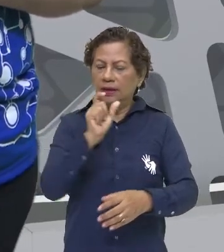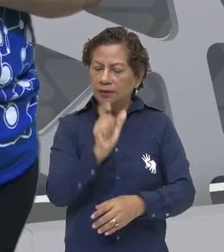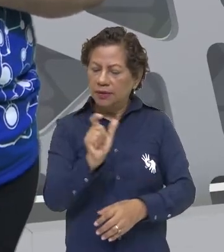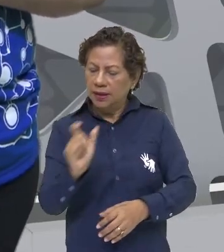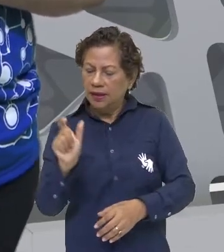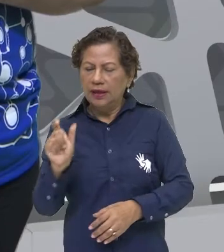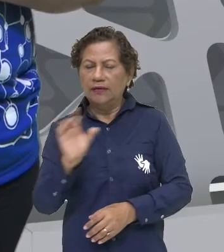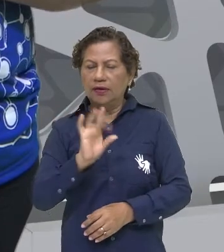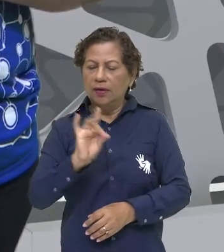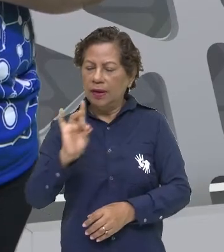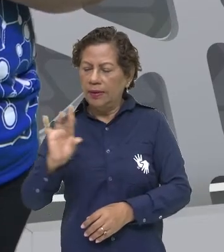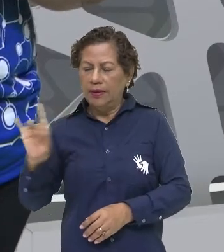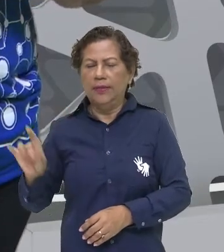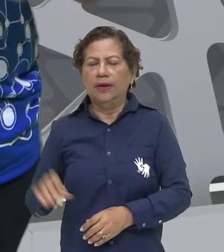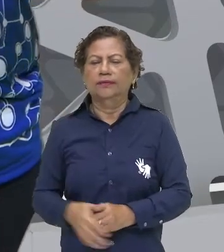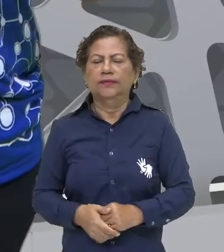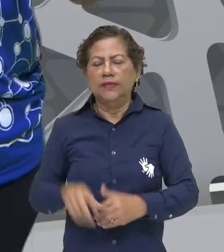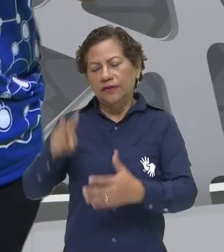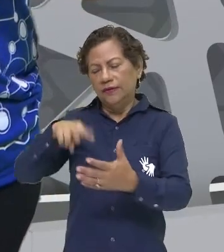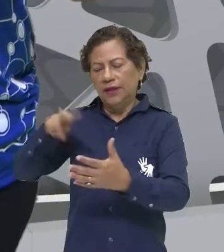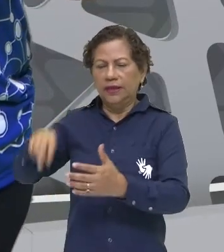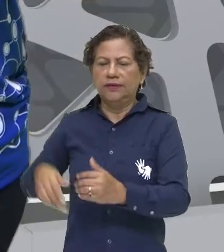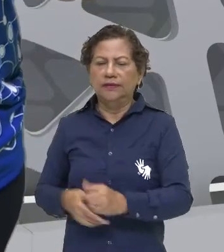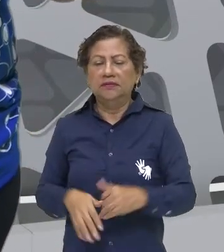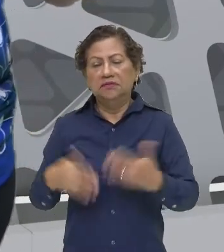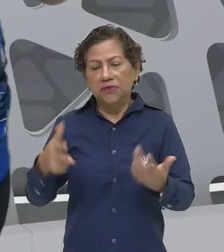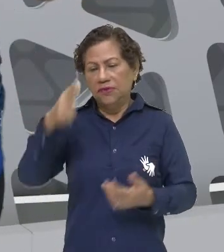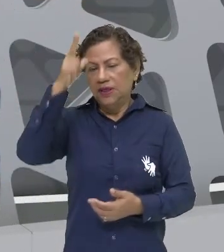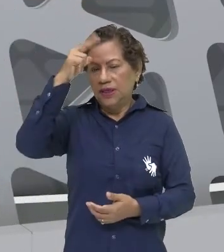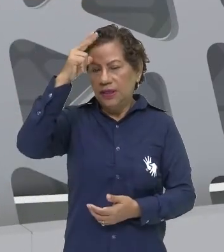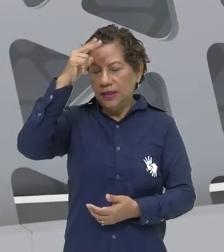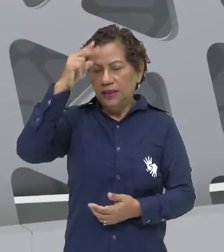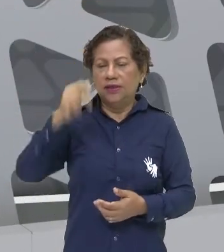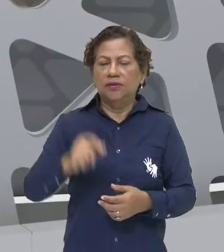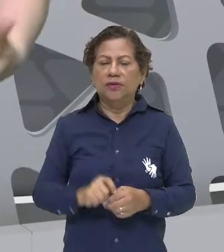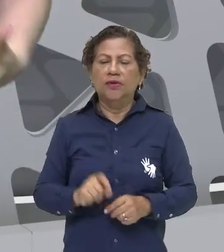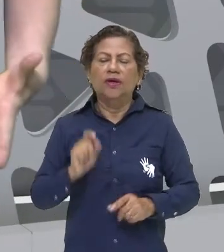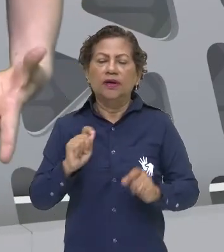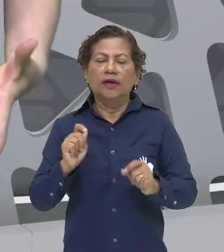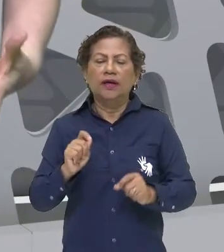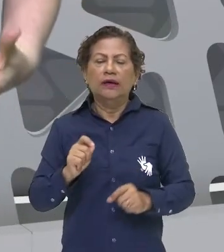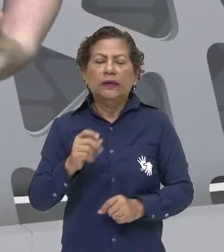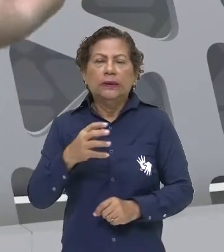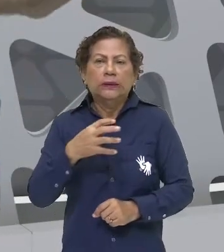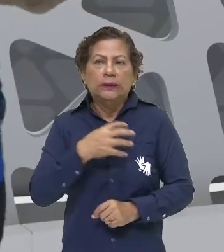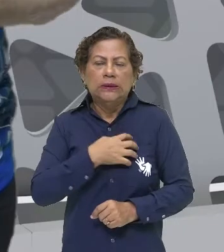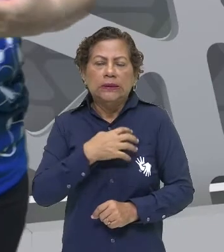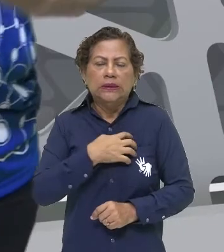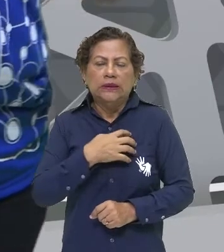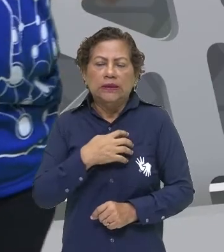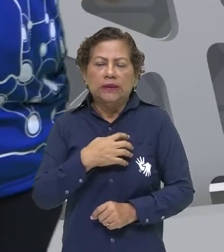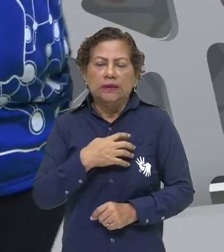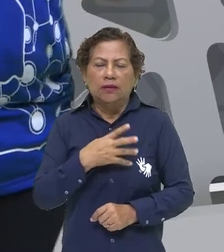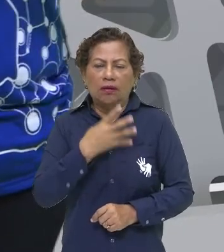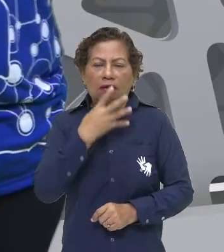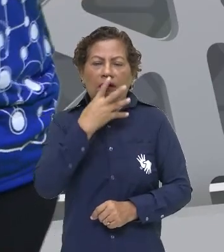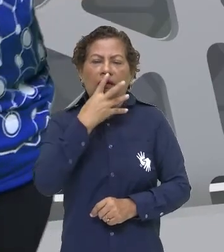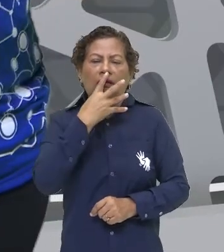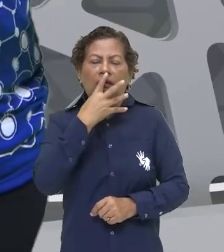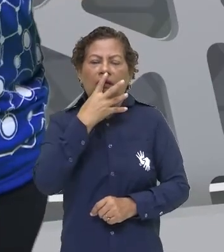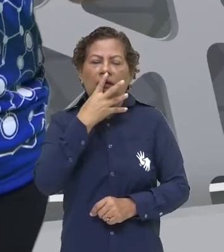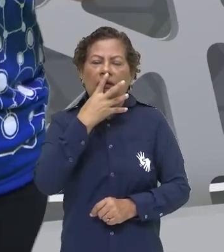dadaísta. Então, o dadaísmo é isso, é causar esse impacto, é causar,